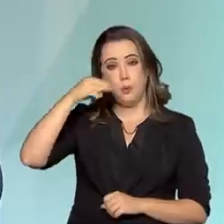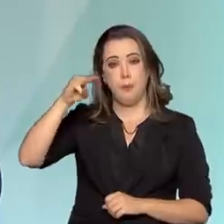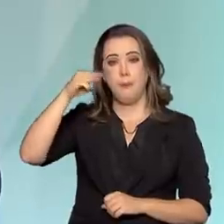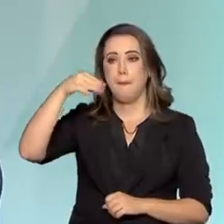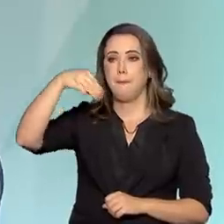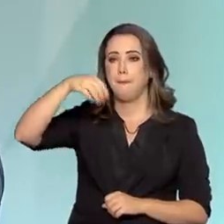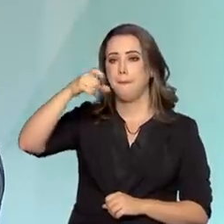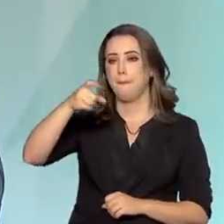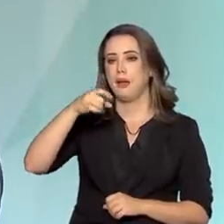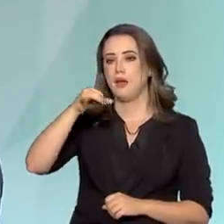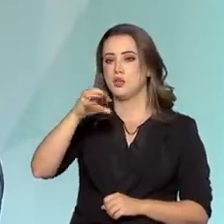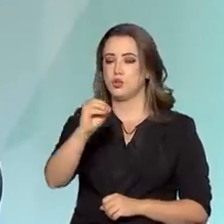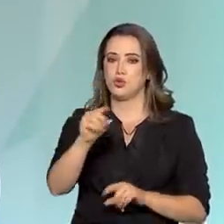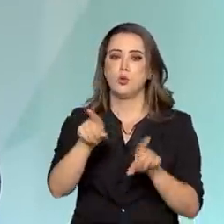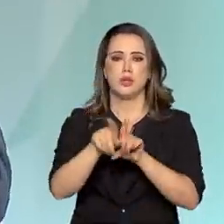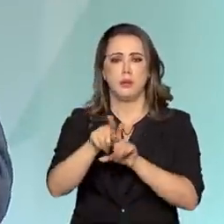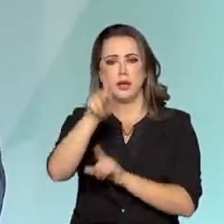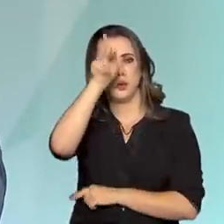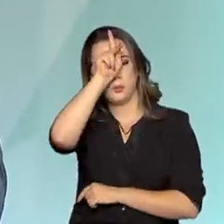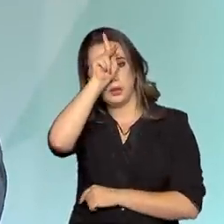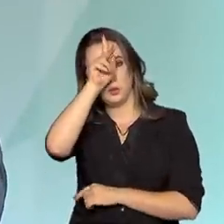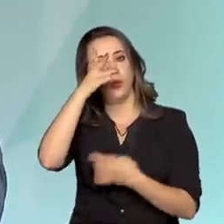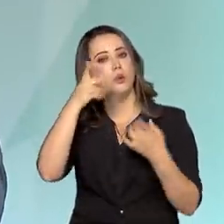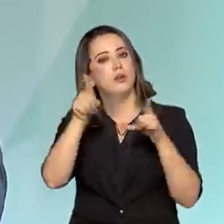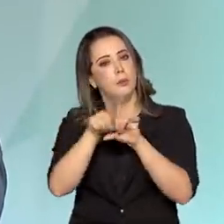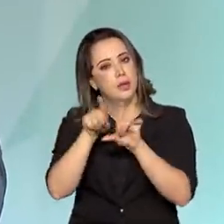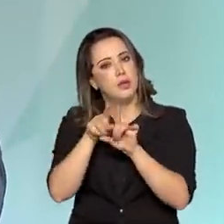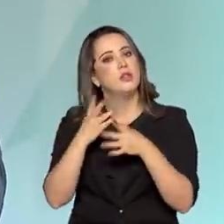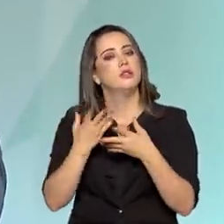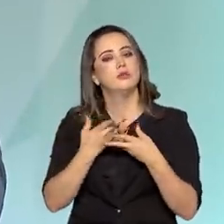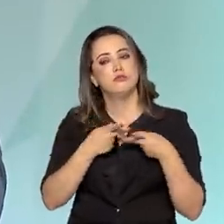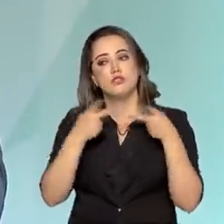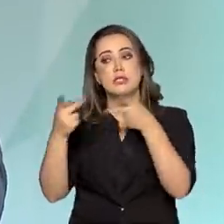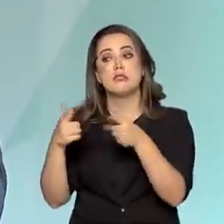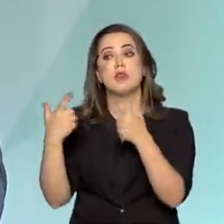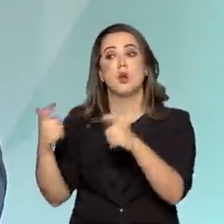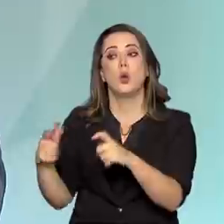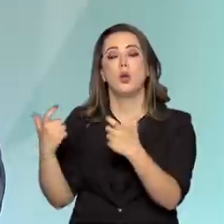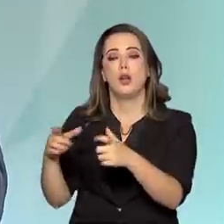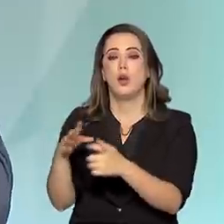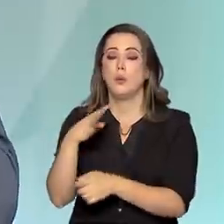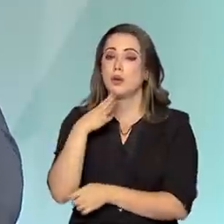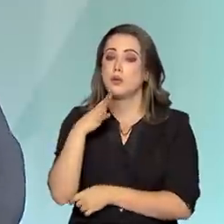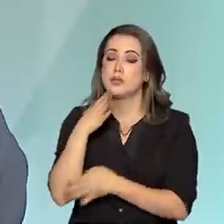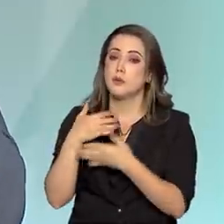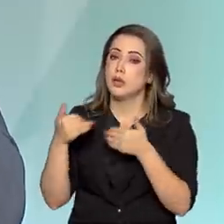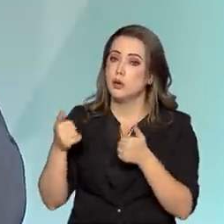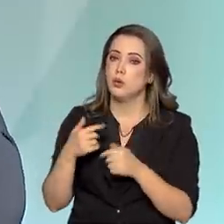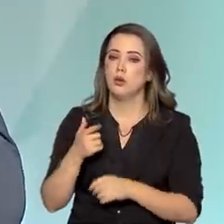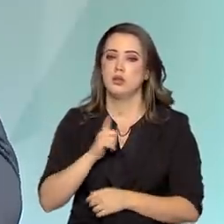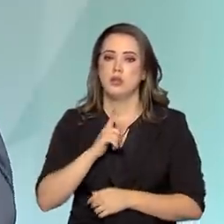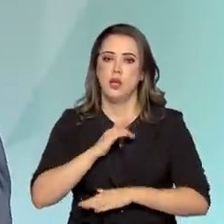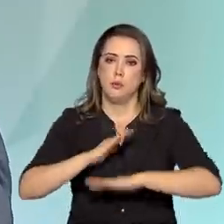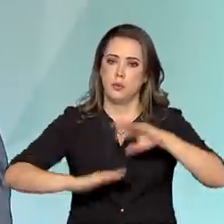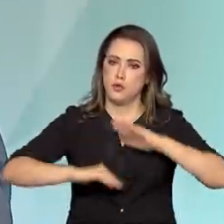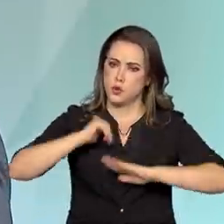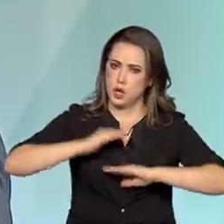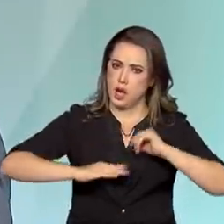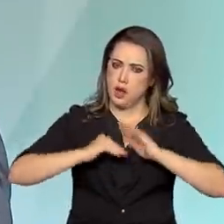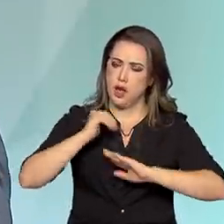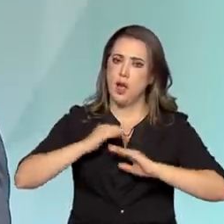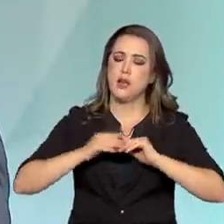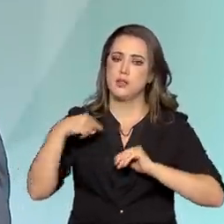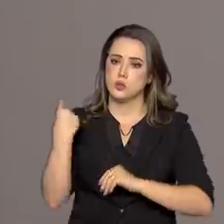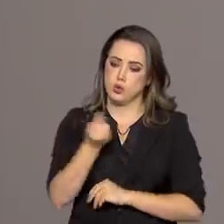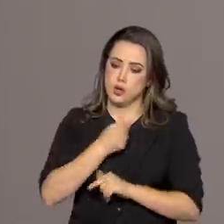aspectos aí de desafios, de realizações, e alguns bibliotecários nossos, eles fizeram, por exemplo, pós-graduações em outros